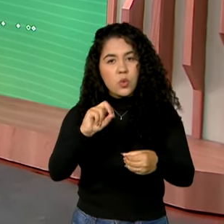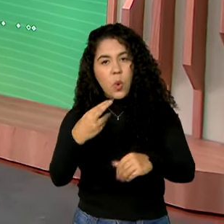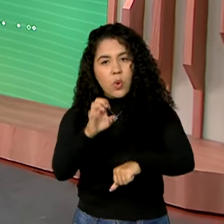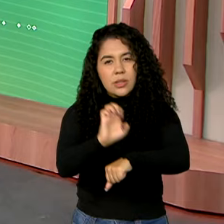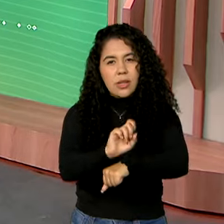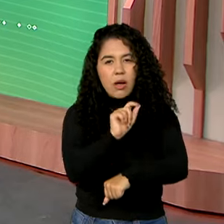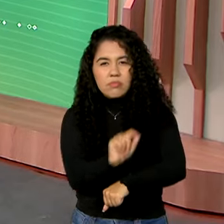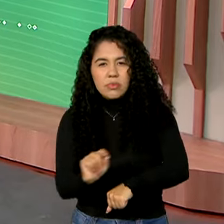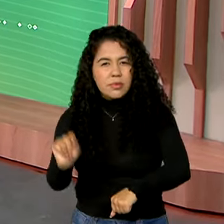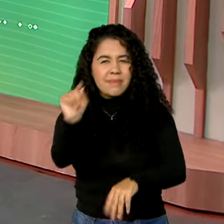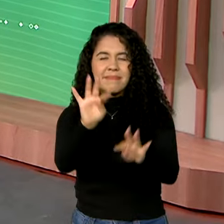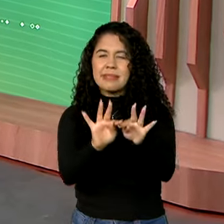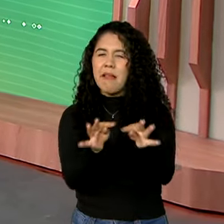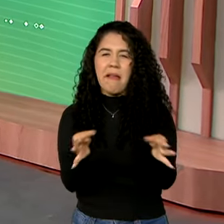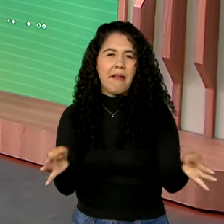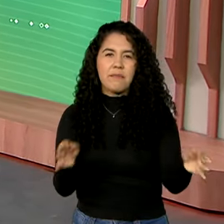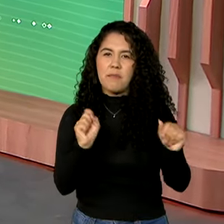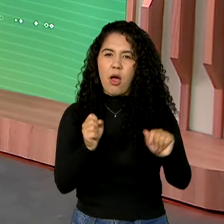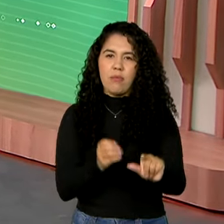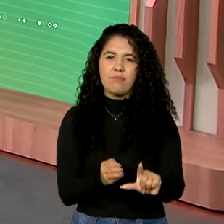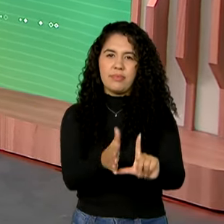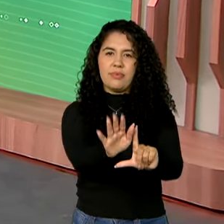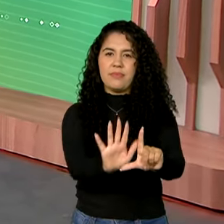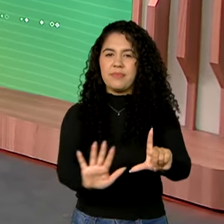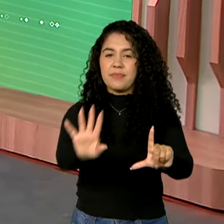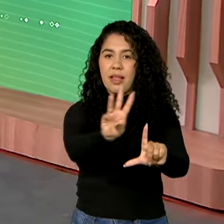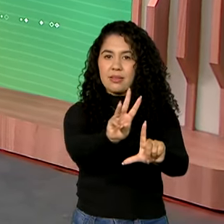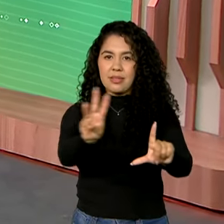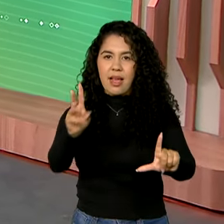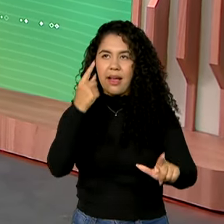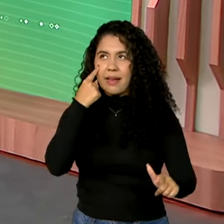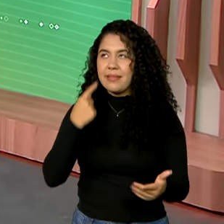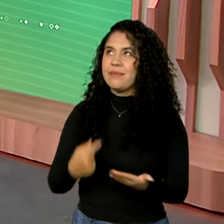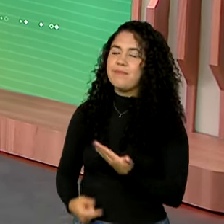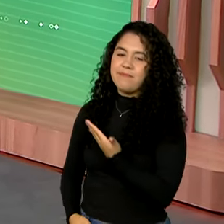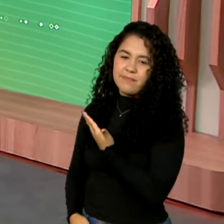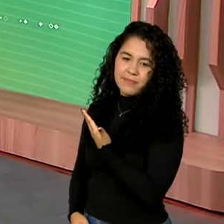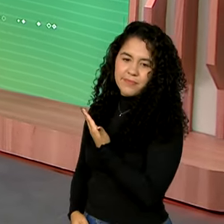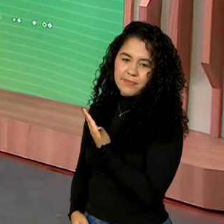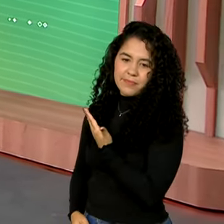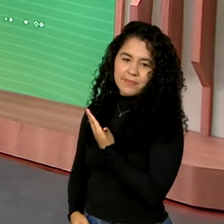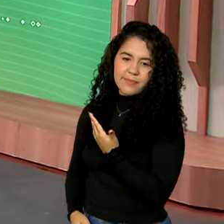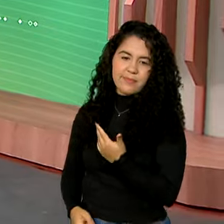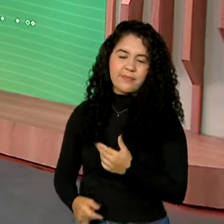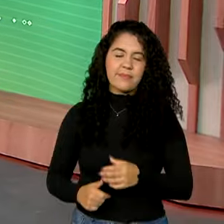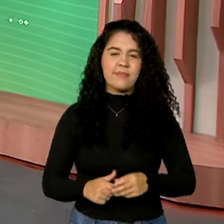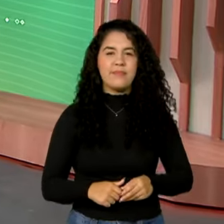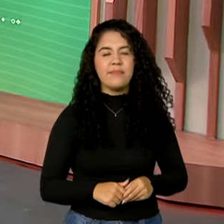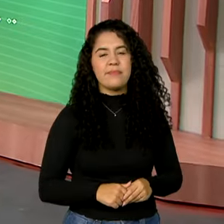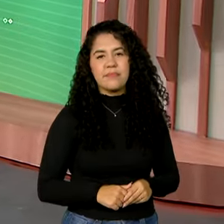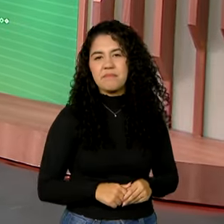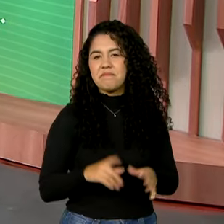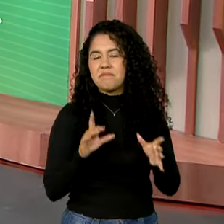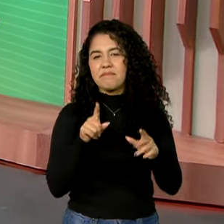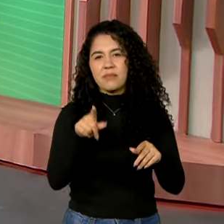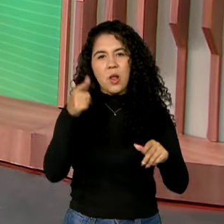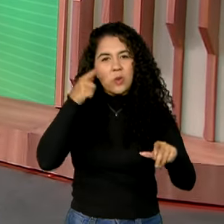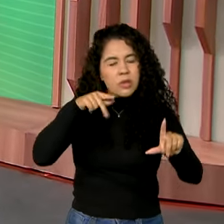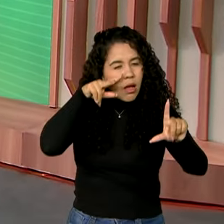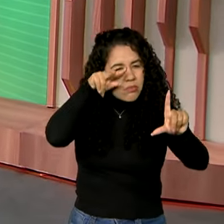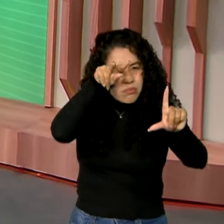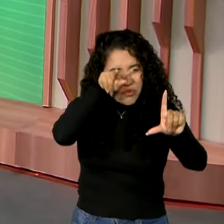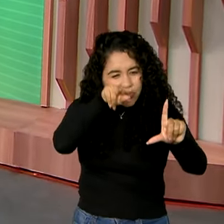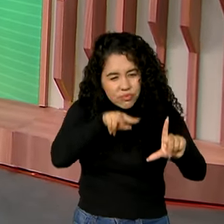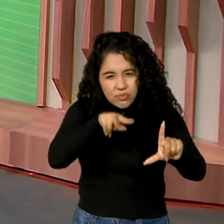brasileiro, simples. Basta acessar gov.br barra comunica.br e aí lá você descobre tudo